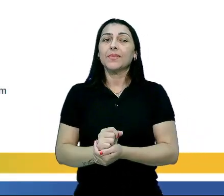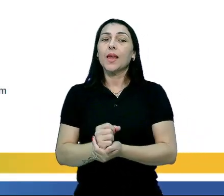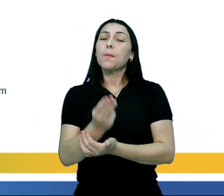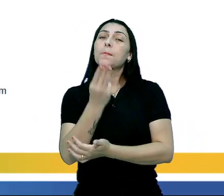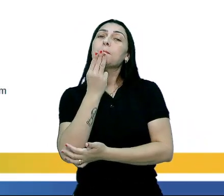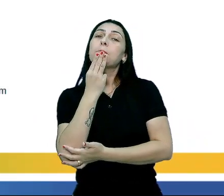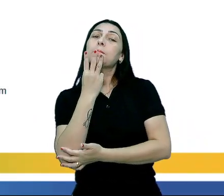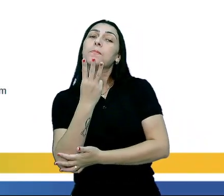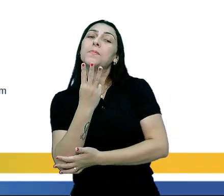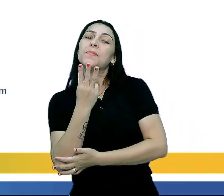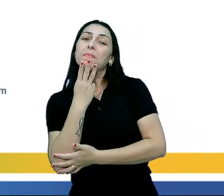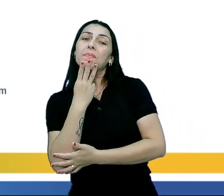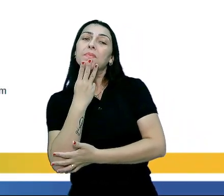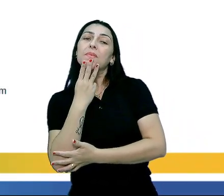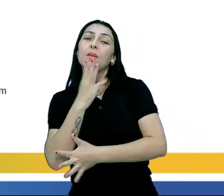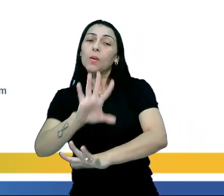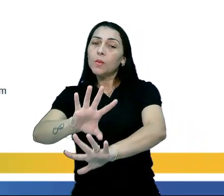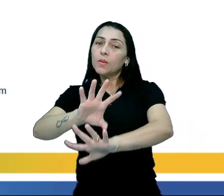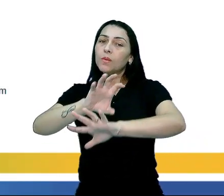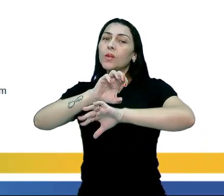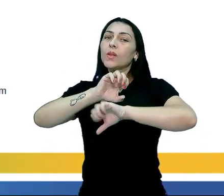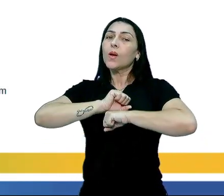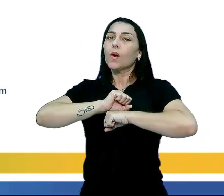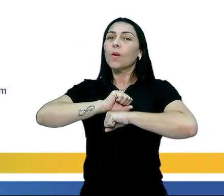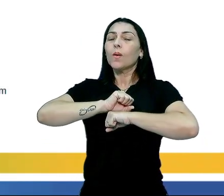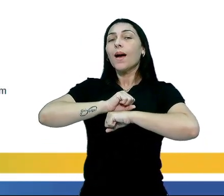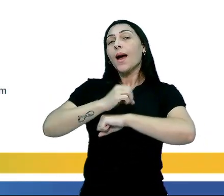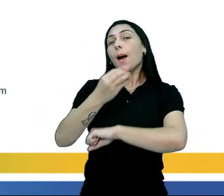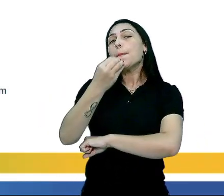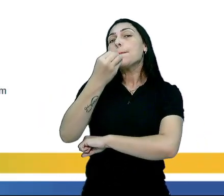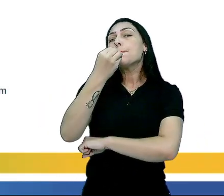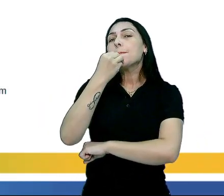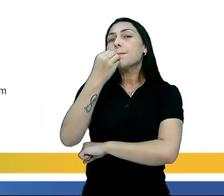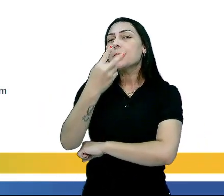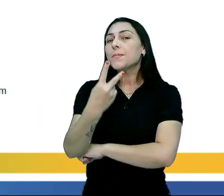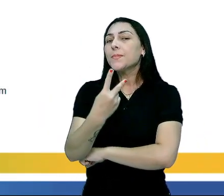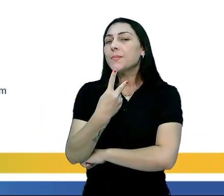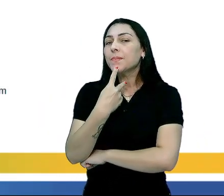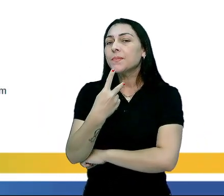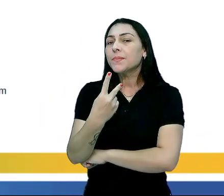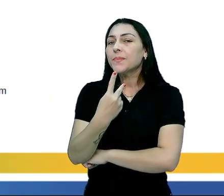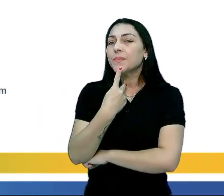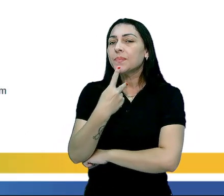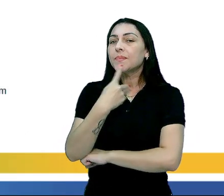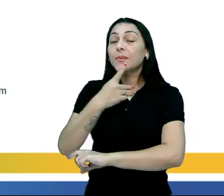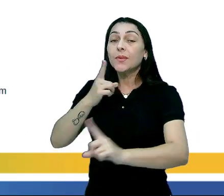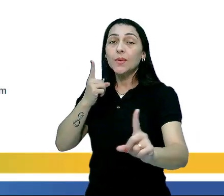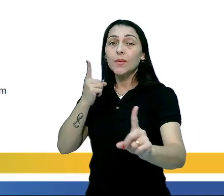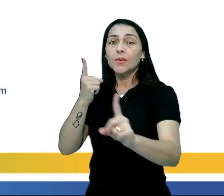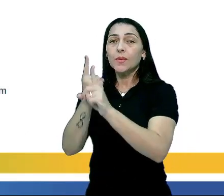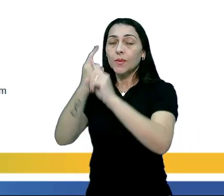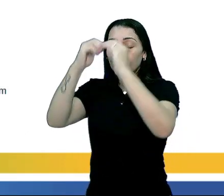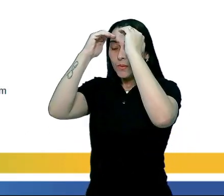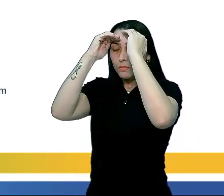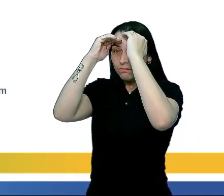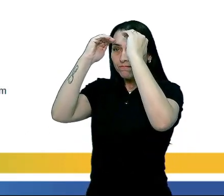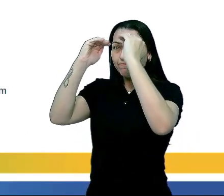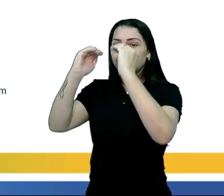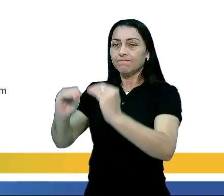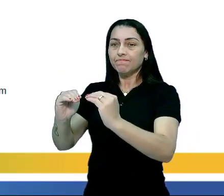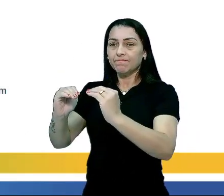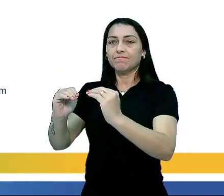Para Weber, a dominação, ou seja, a probabilidade de encontrar